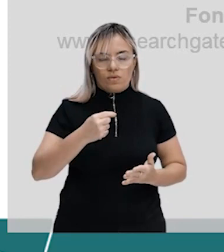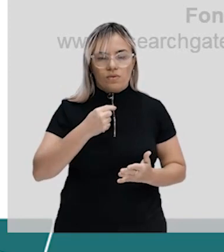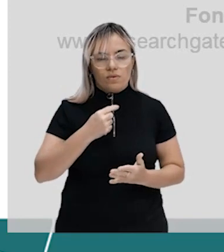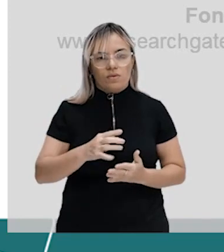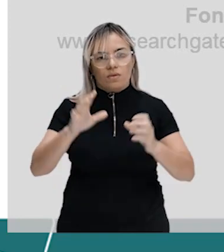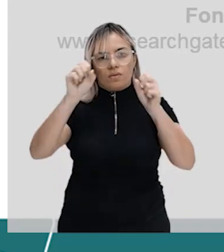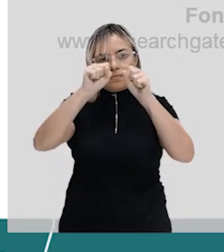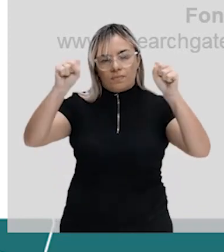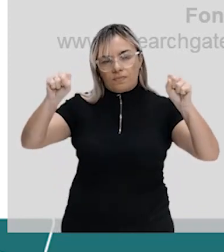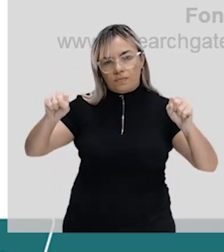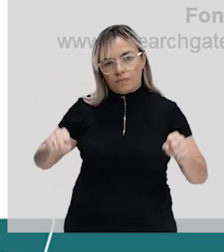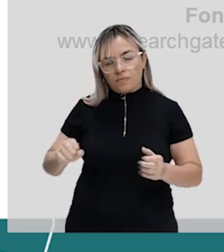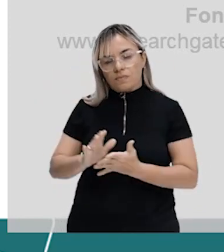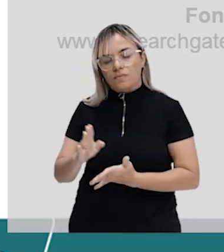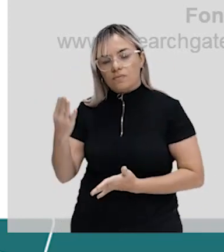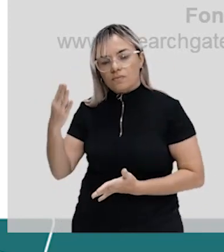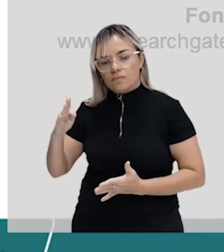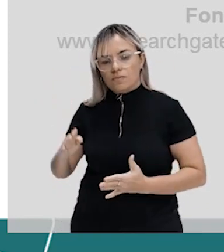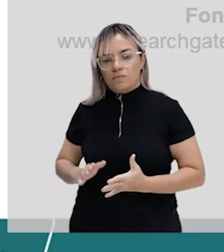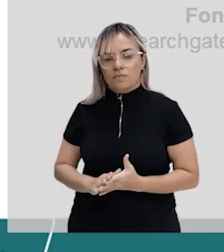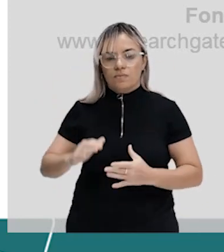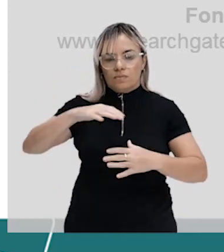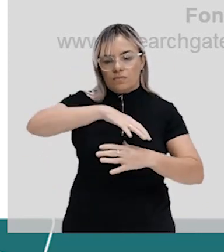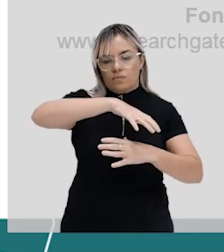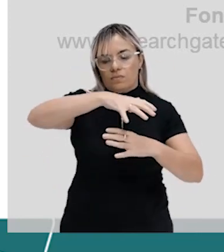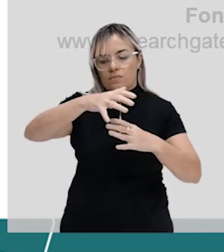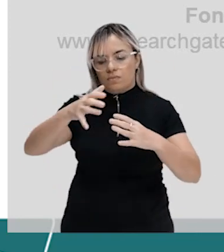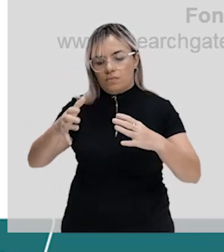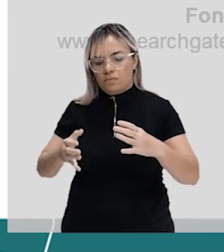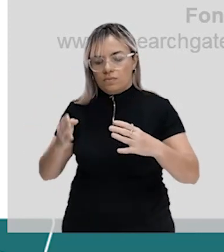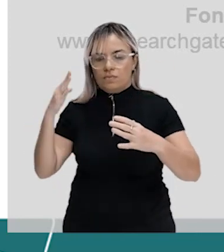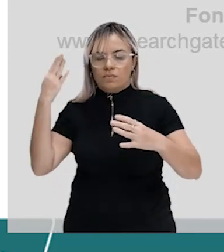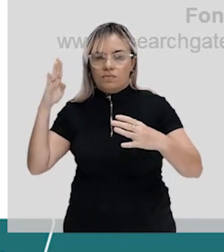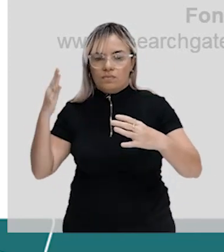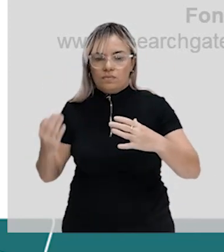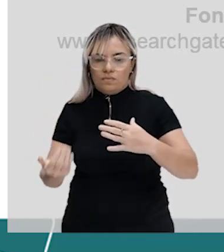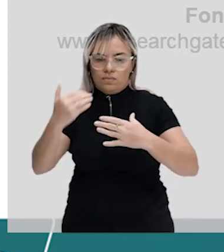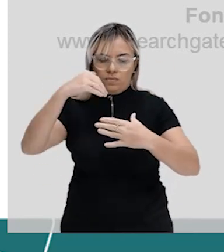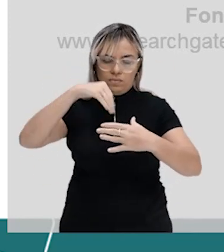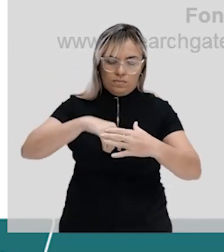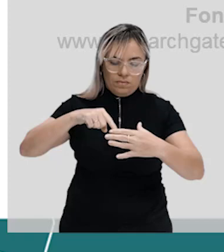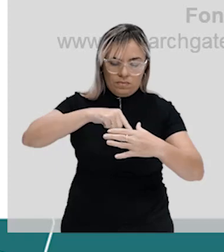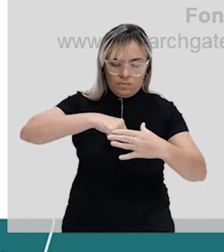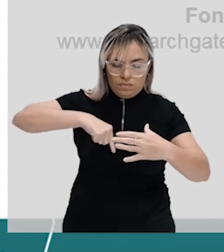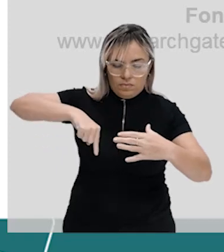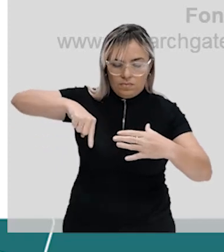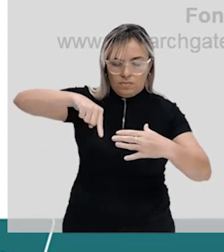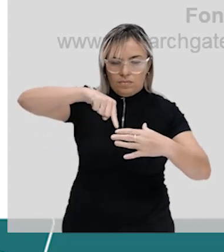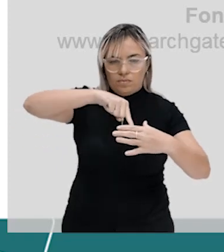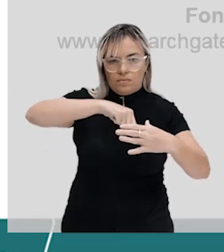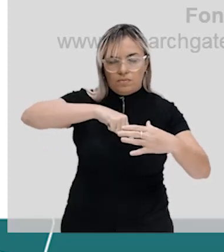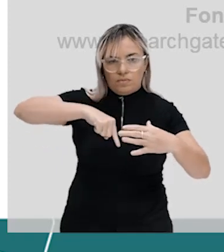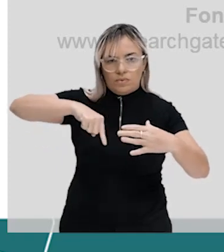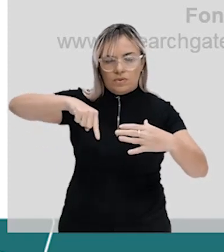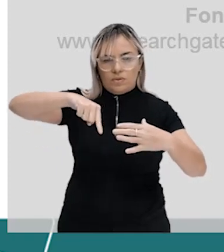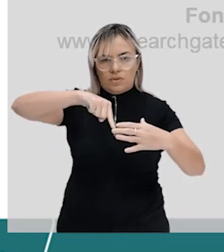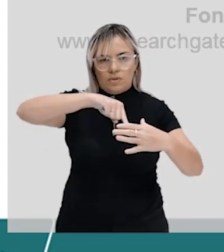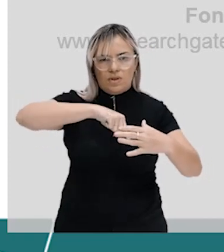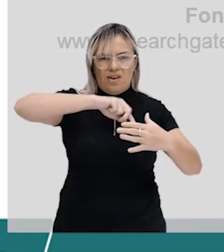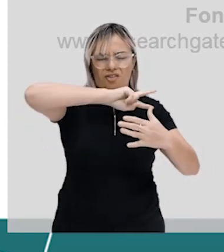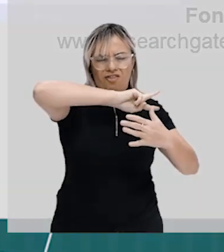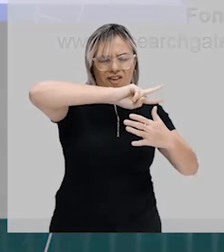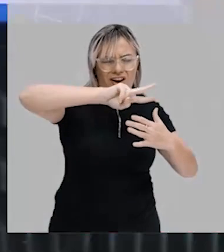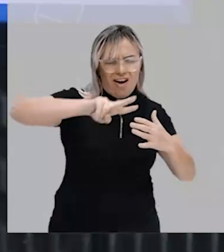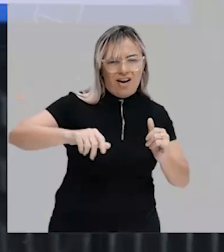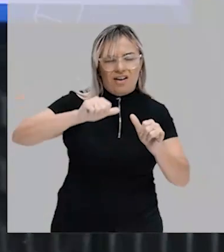biológico, onde eu tenho aqui uma membrana biológica. E dentro dessa membrana, nós vamos ter muitas reações químicas